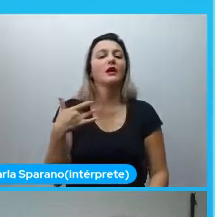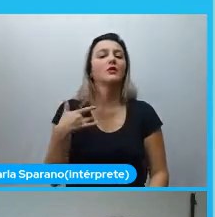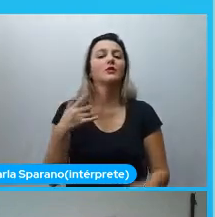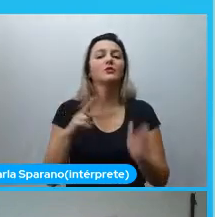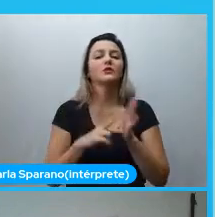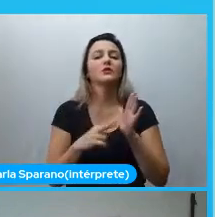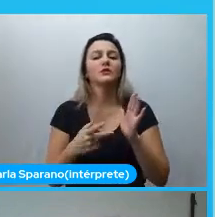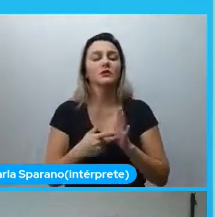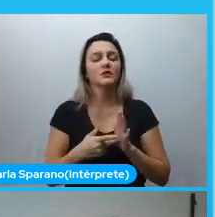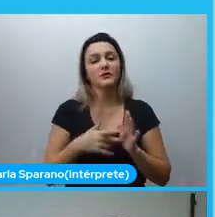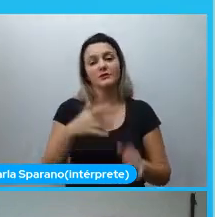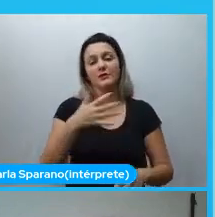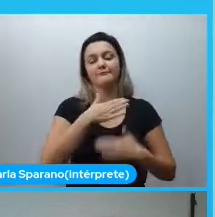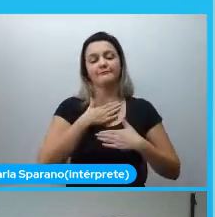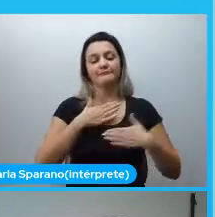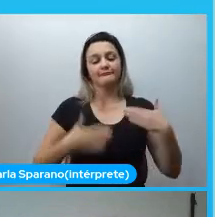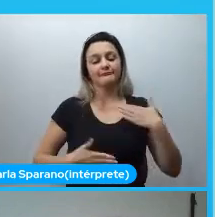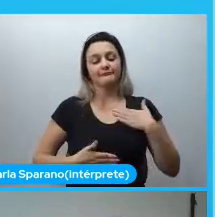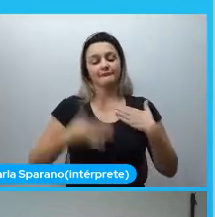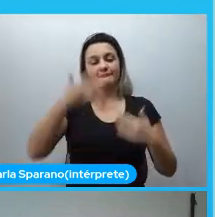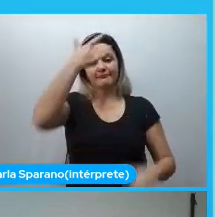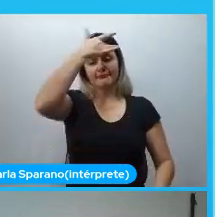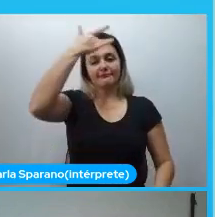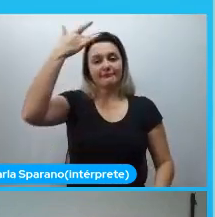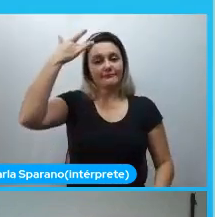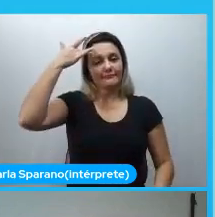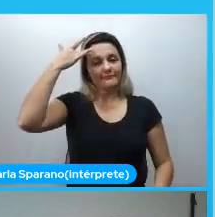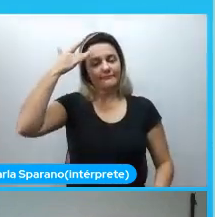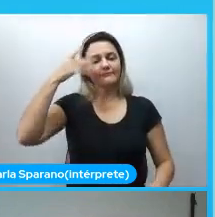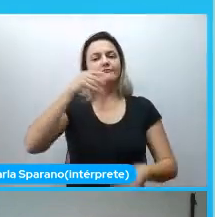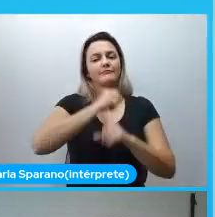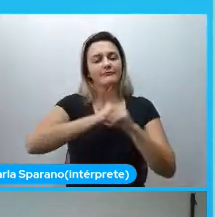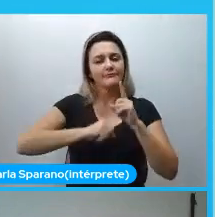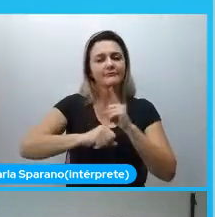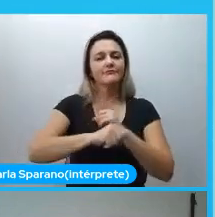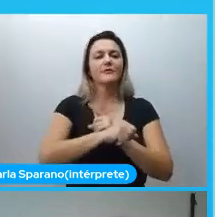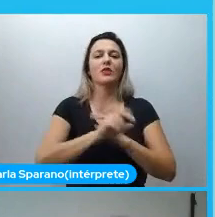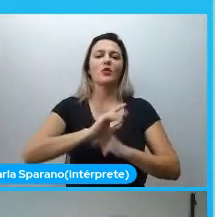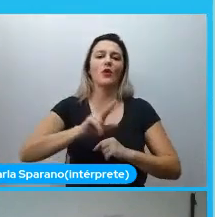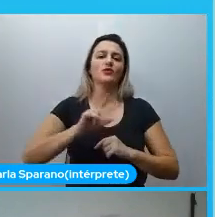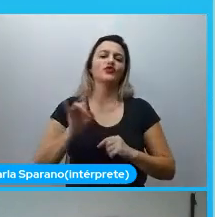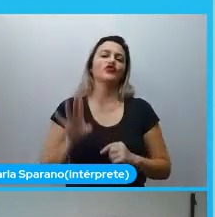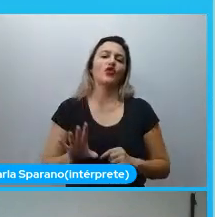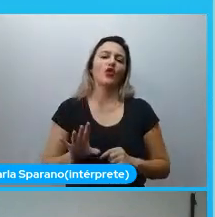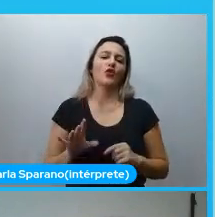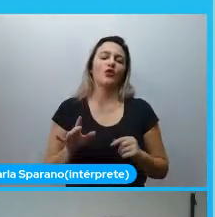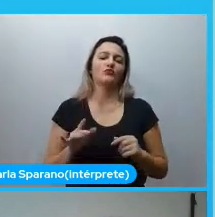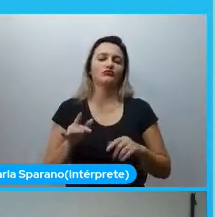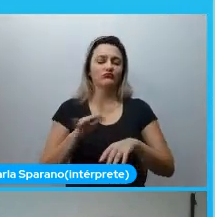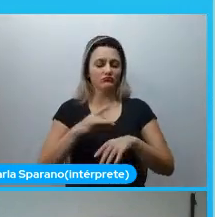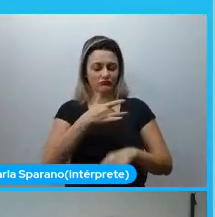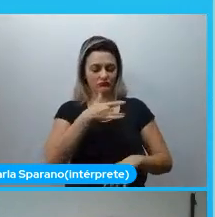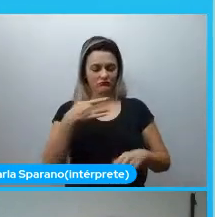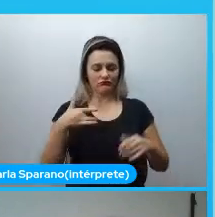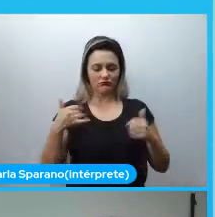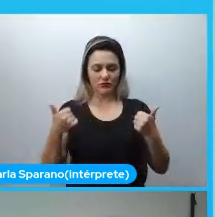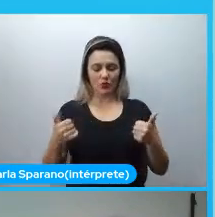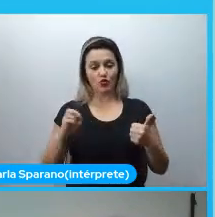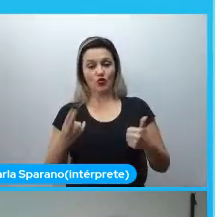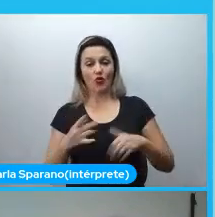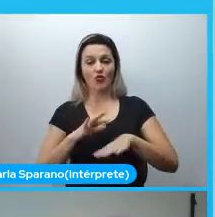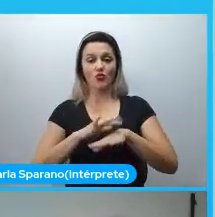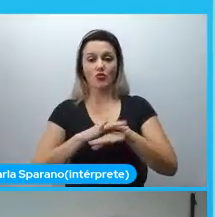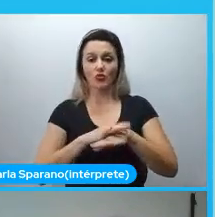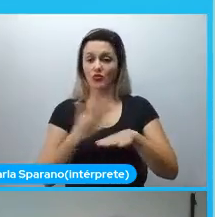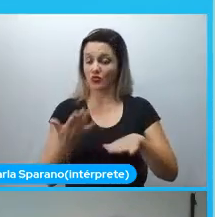-estar físico, mental e social, e não consiste apenas na ausência da doença ou de enfermidade. Então,